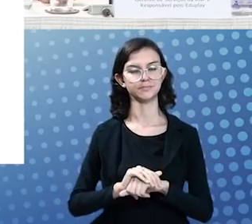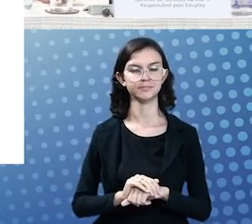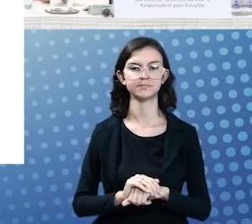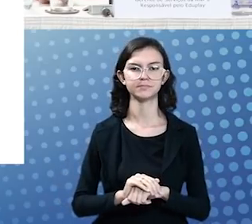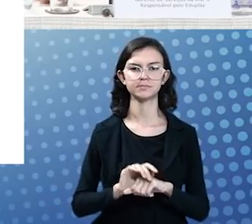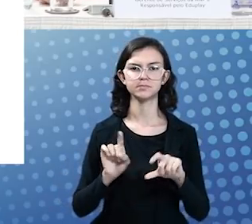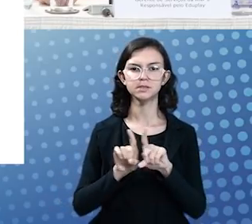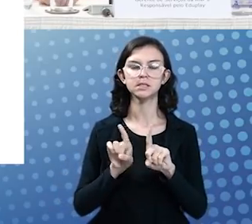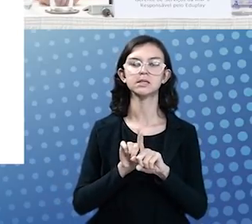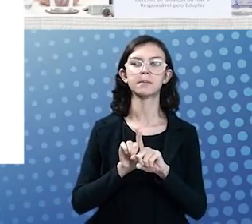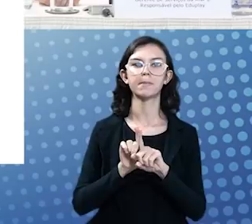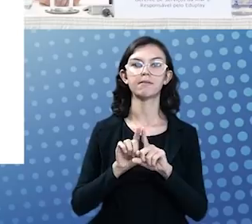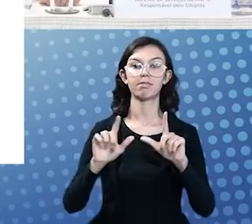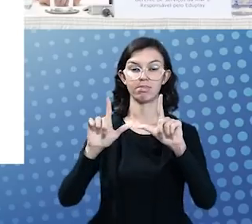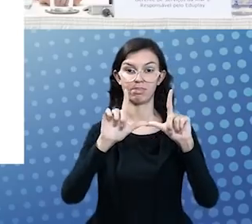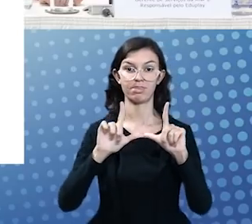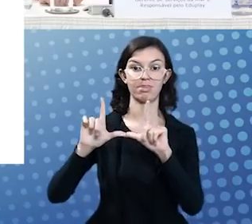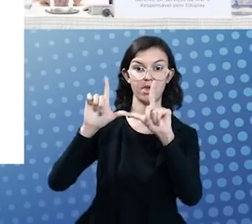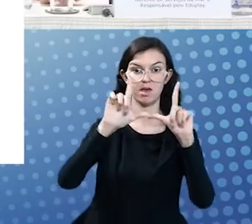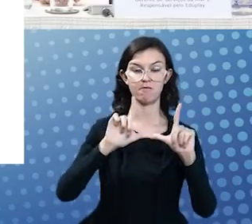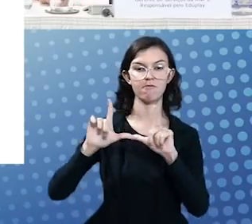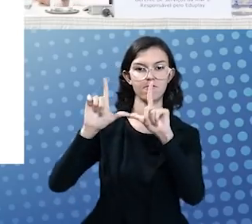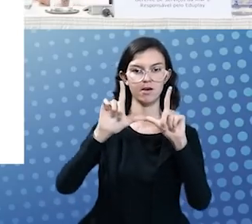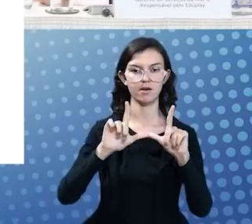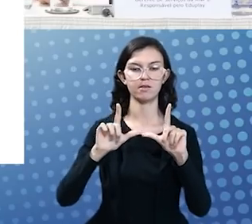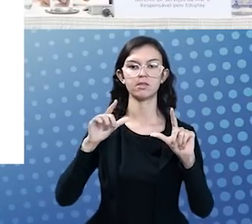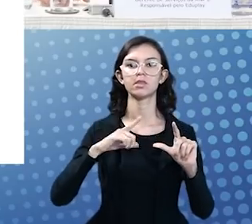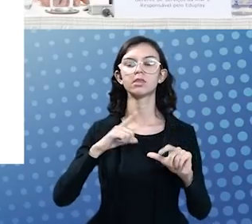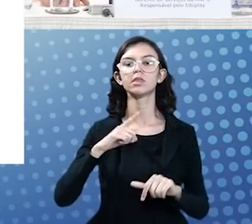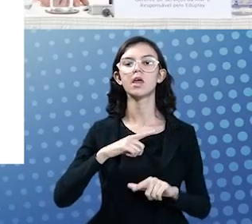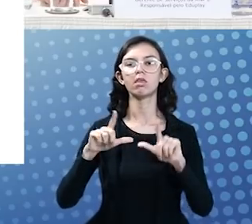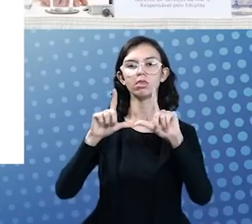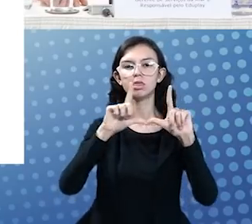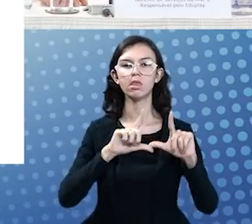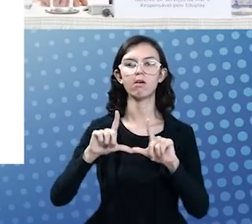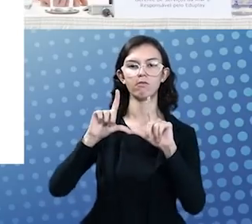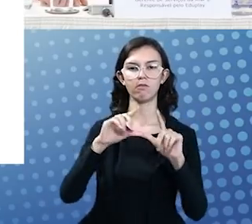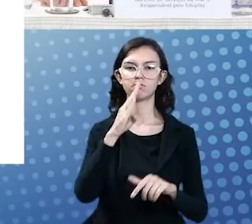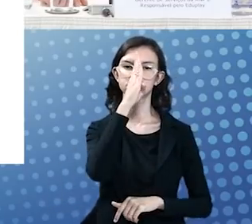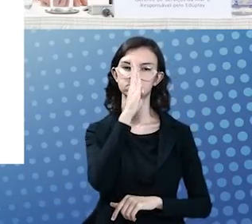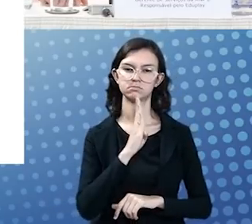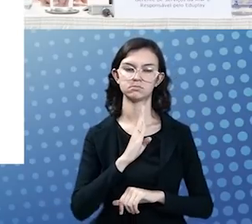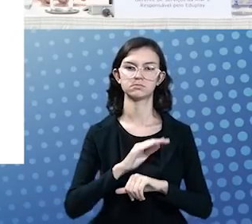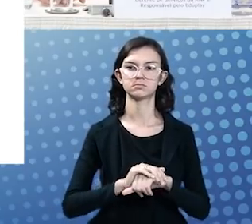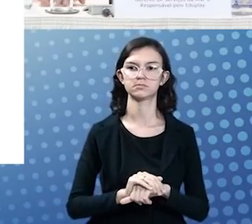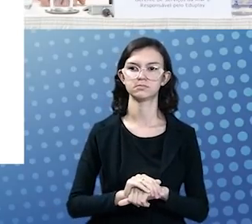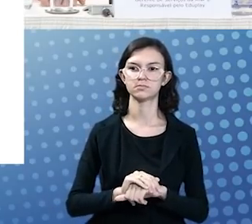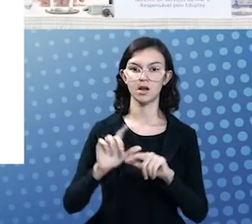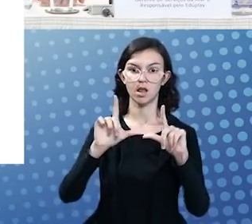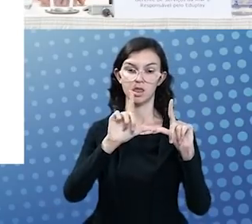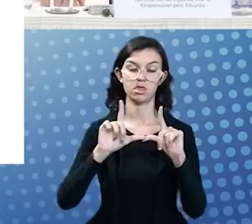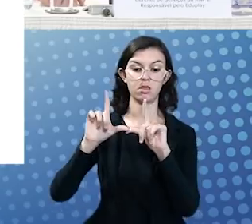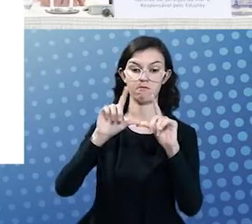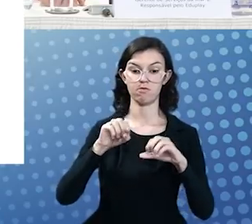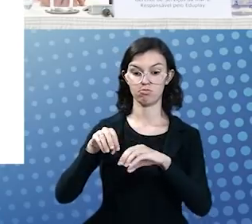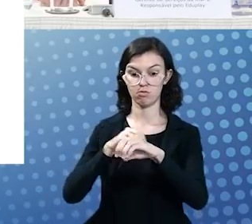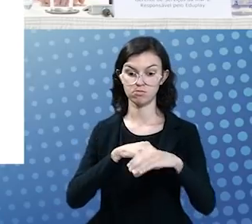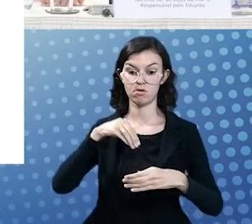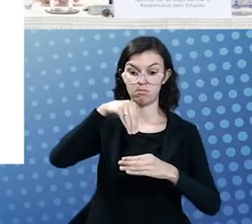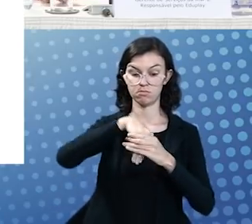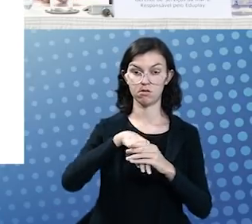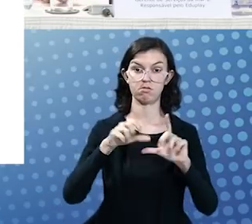de transmissão desse evento. Transmissão de sinal de TV, nós temos algumas TVs públicas de uma forma geral